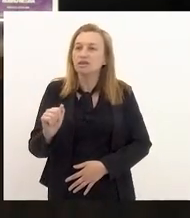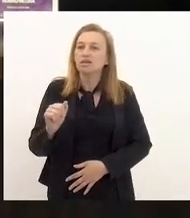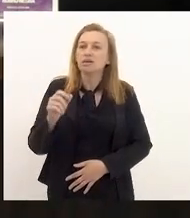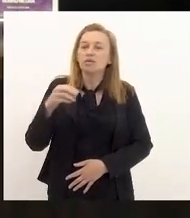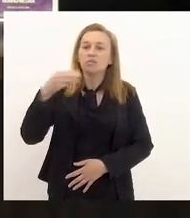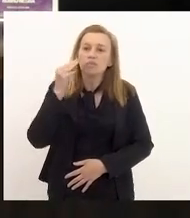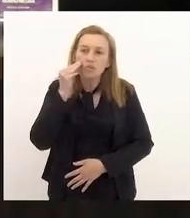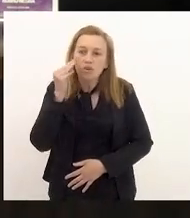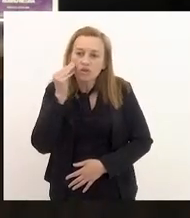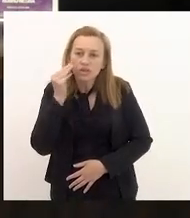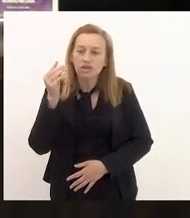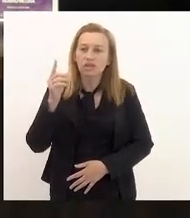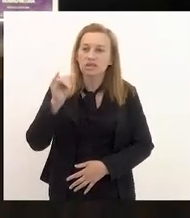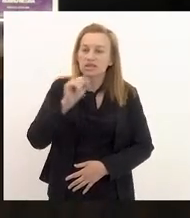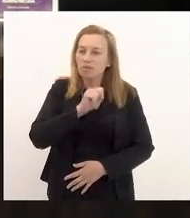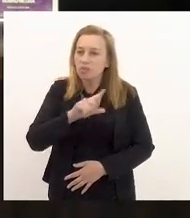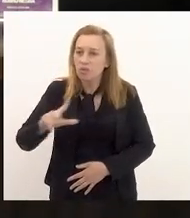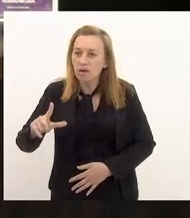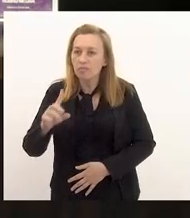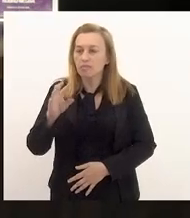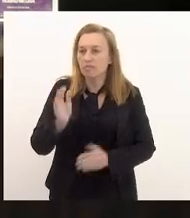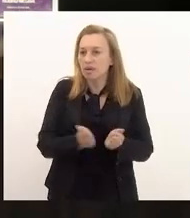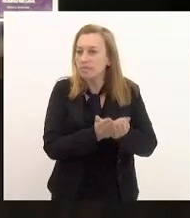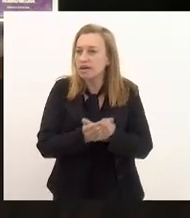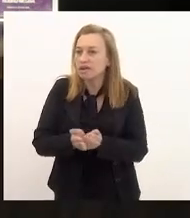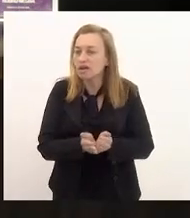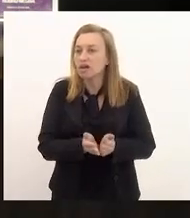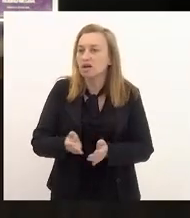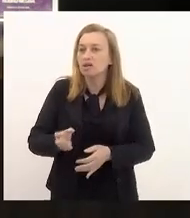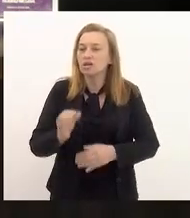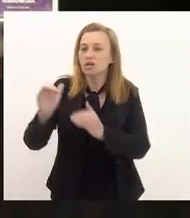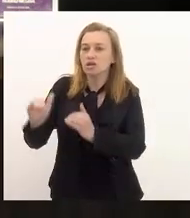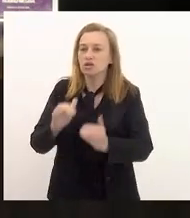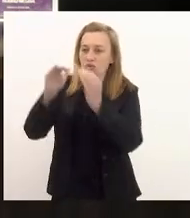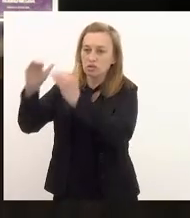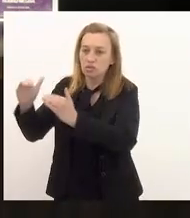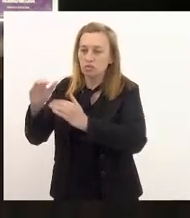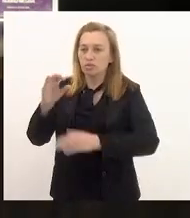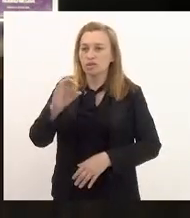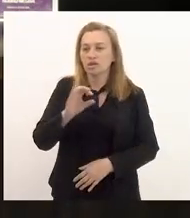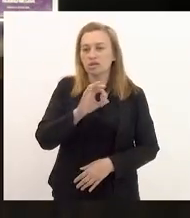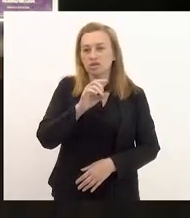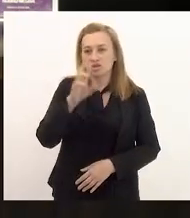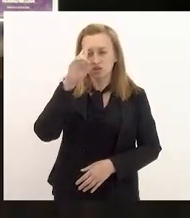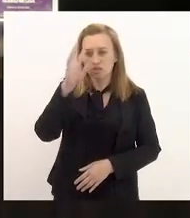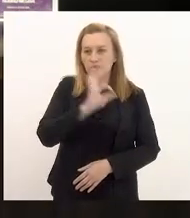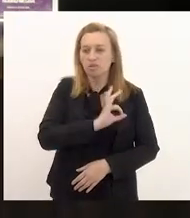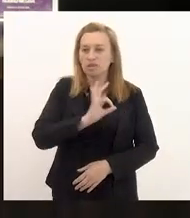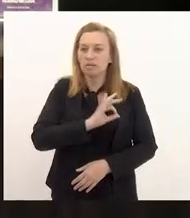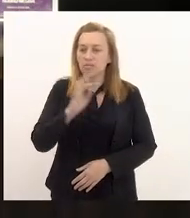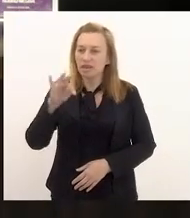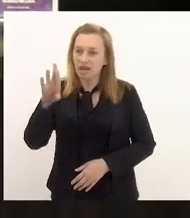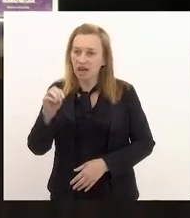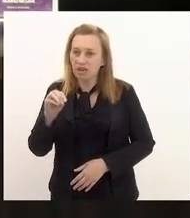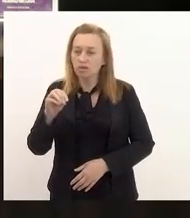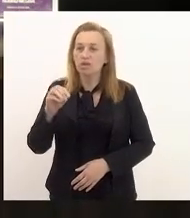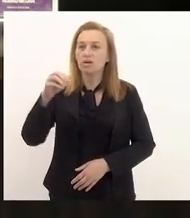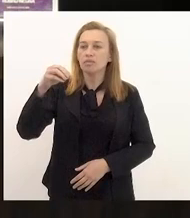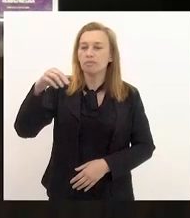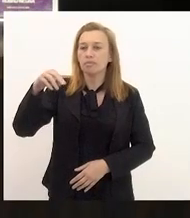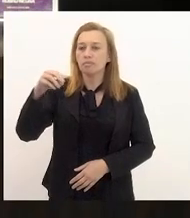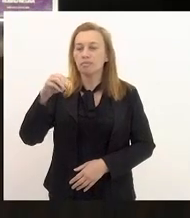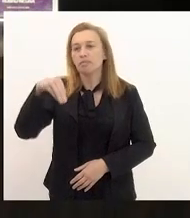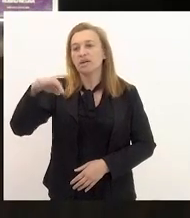Samuel, Pedro Brasão, Bebetão e o subtenente Bernardo, o homem da Lagoa. O homem da Lagoa. Marcelo Dino.